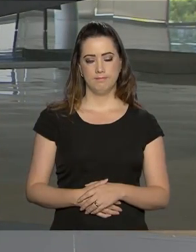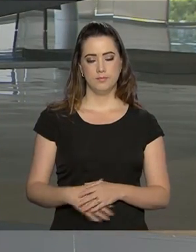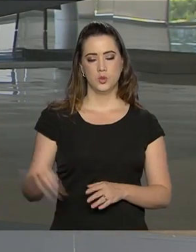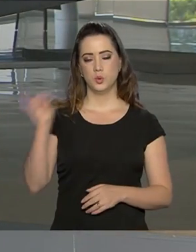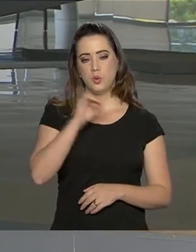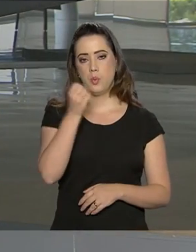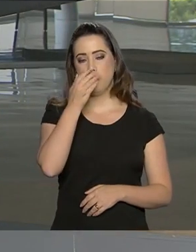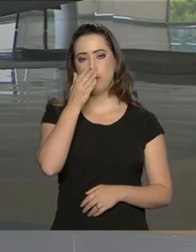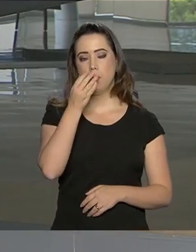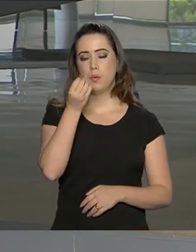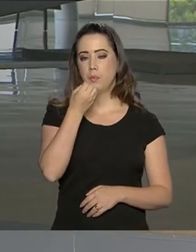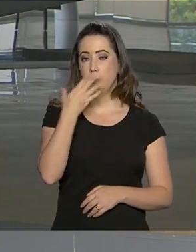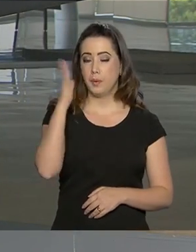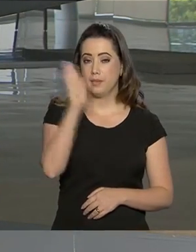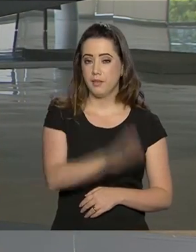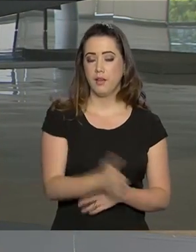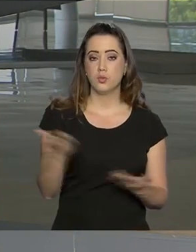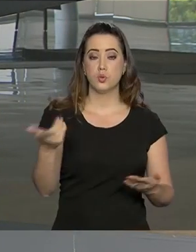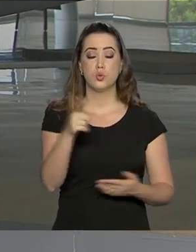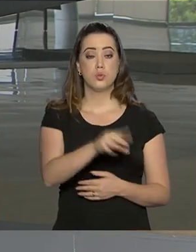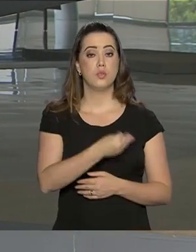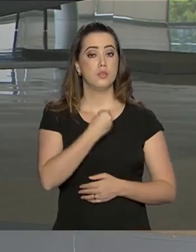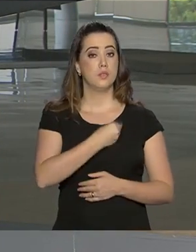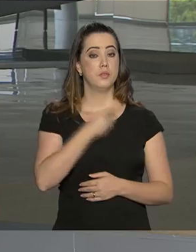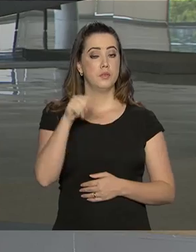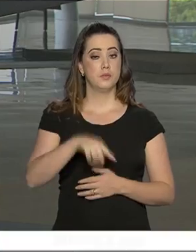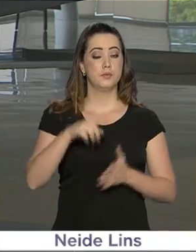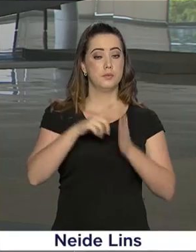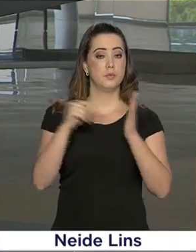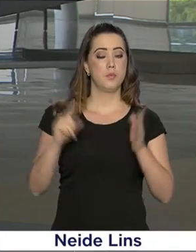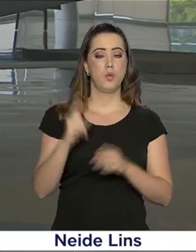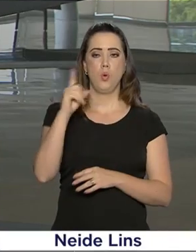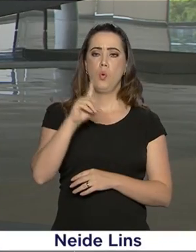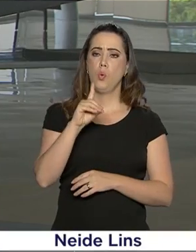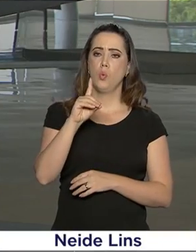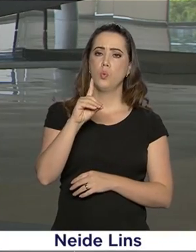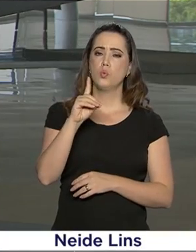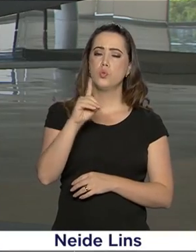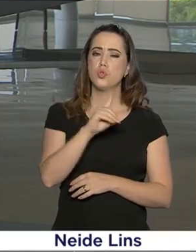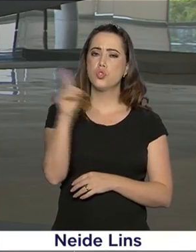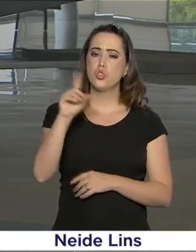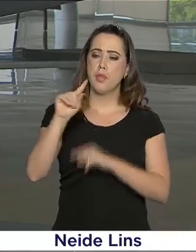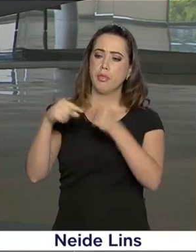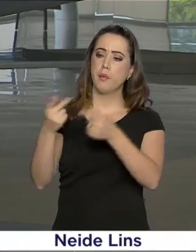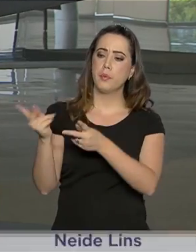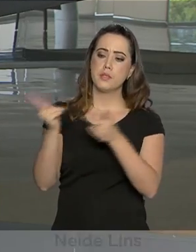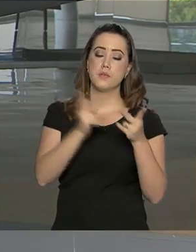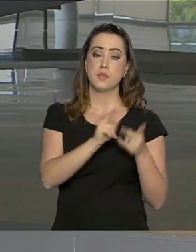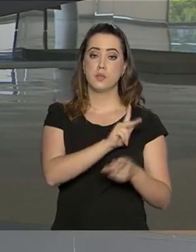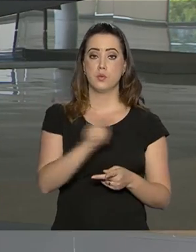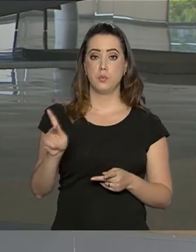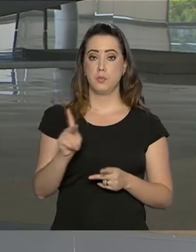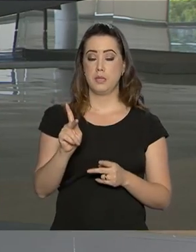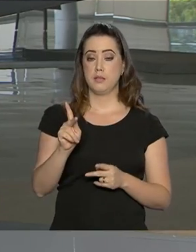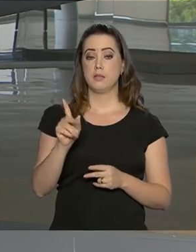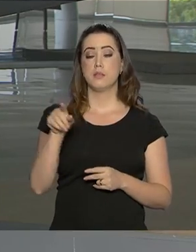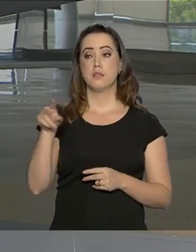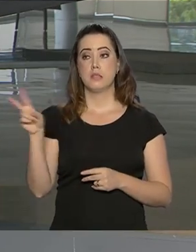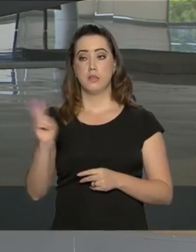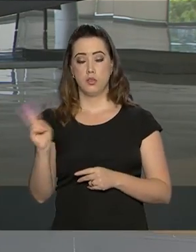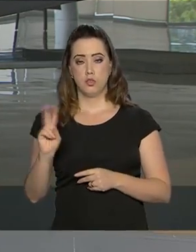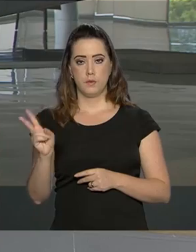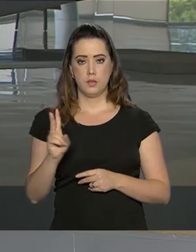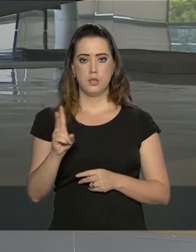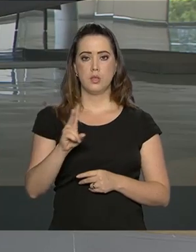Boa tarde, voltamos a falar ao vivo aqui do Palácio do Planalto. Um dia após a visita ao Brasil do presidente interino da Venezuela,